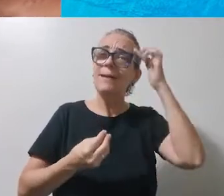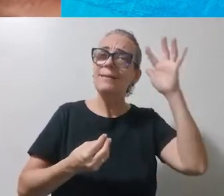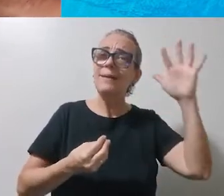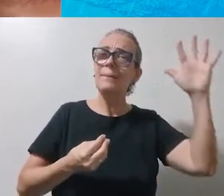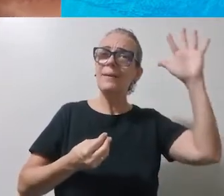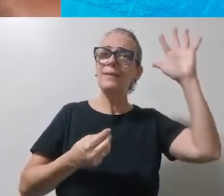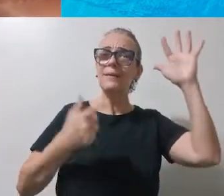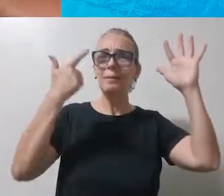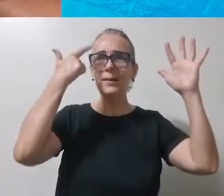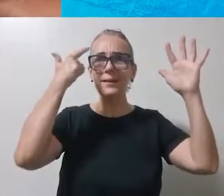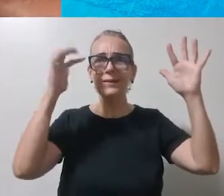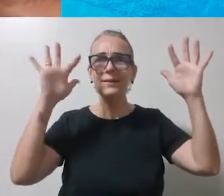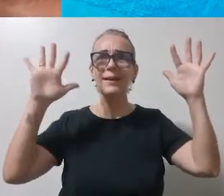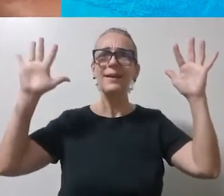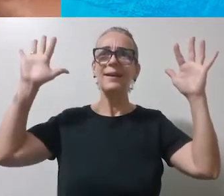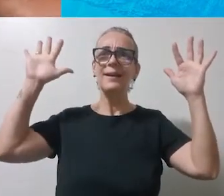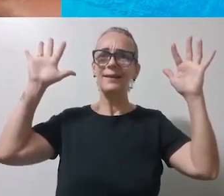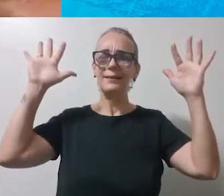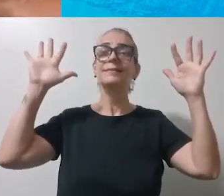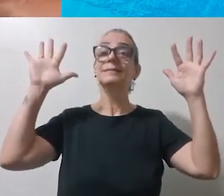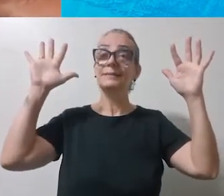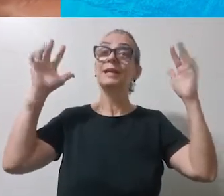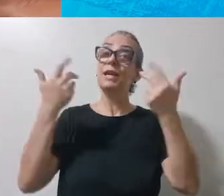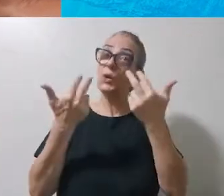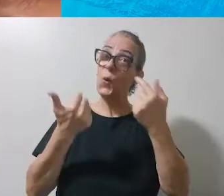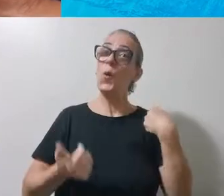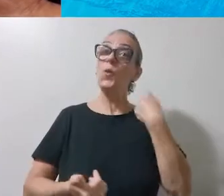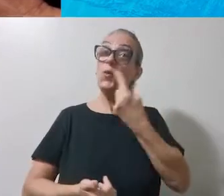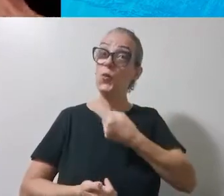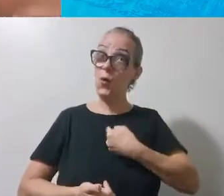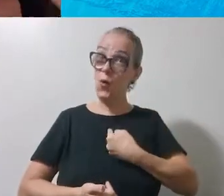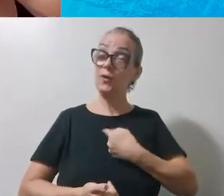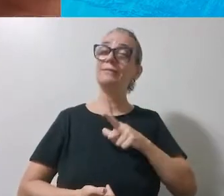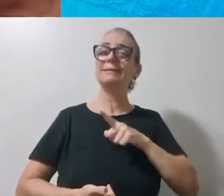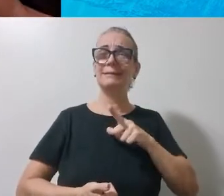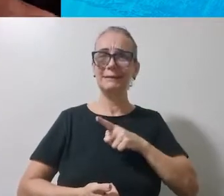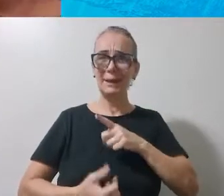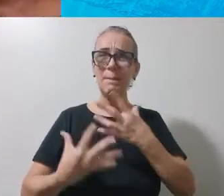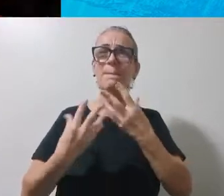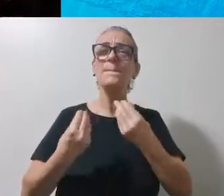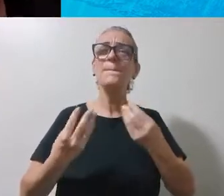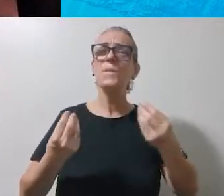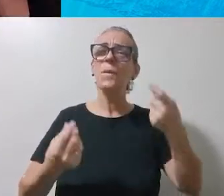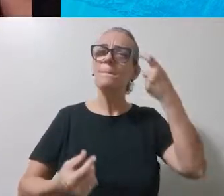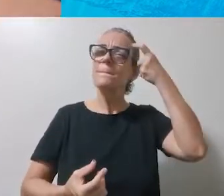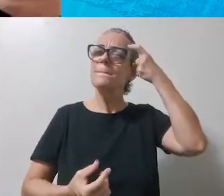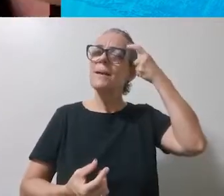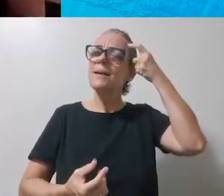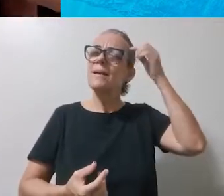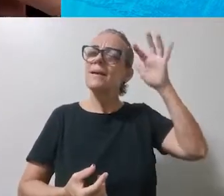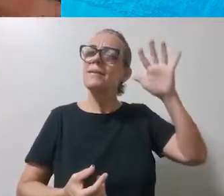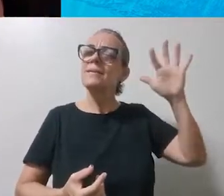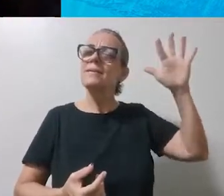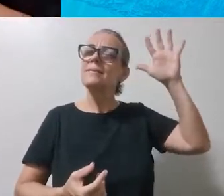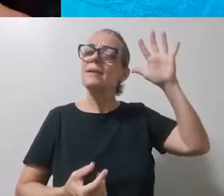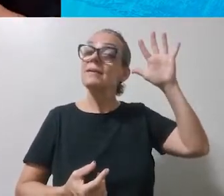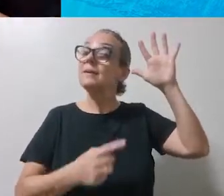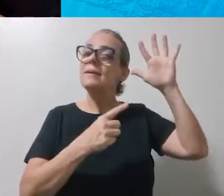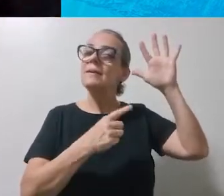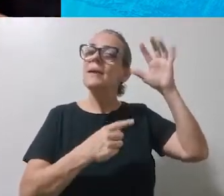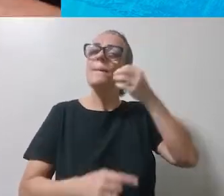tem. Mas nós temos sempre muitos pensamentos, não é? E que sejam bons, que sejam